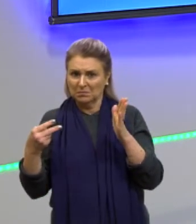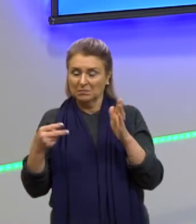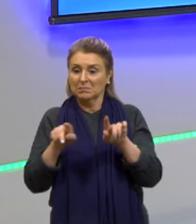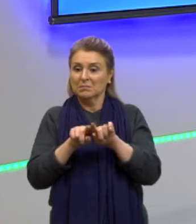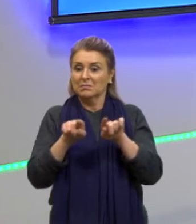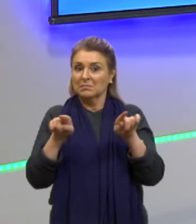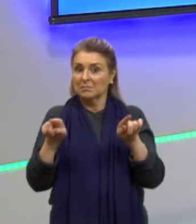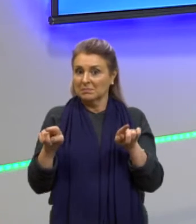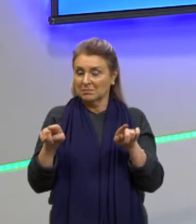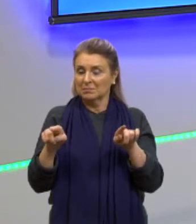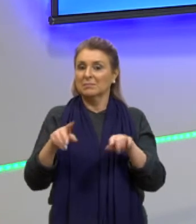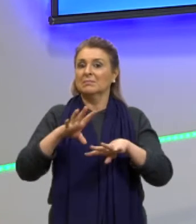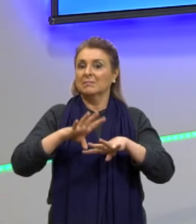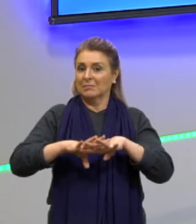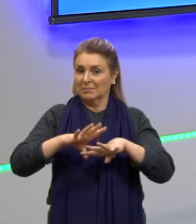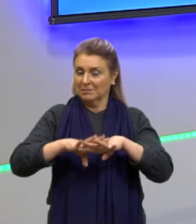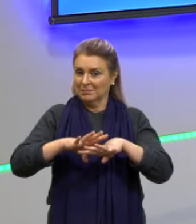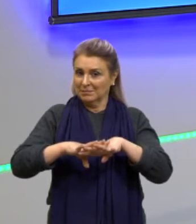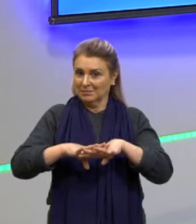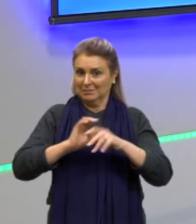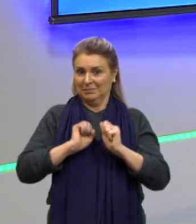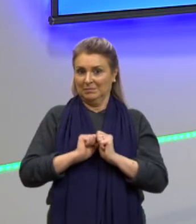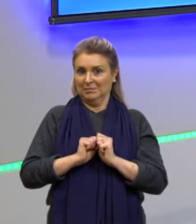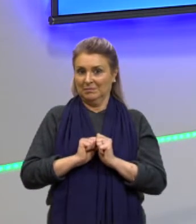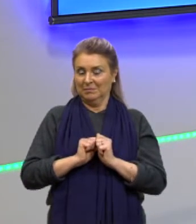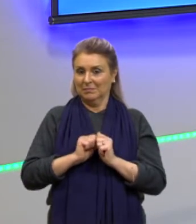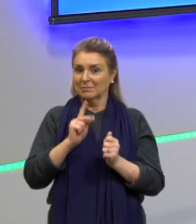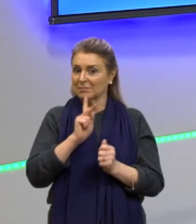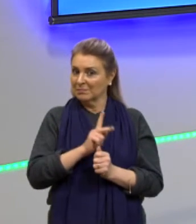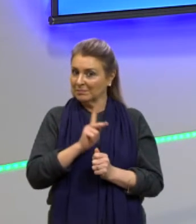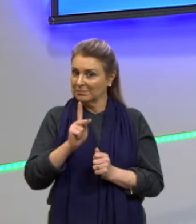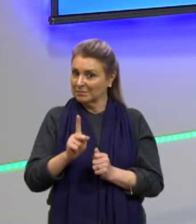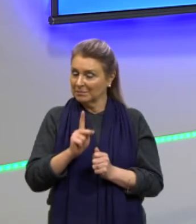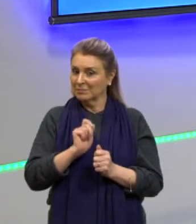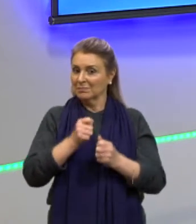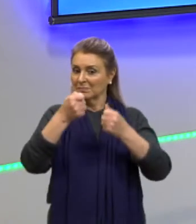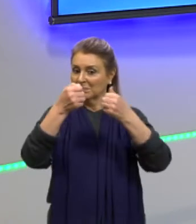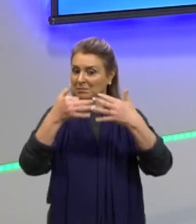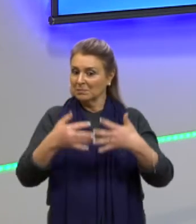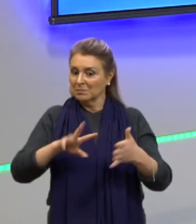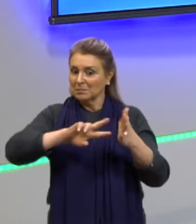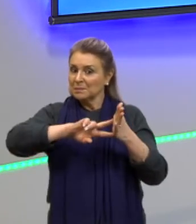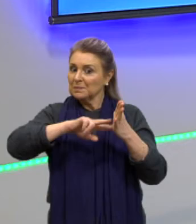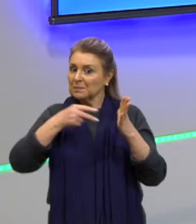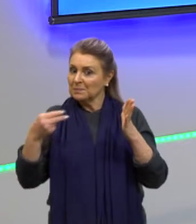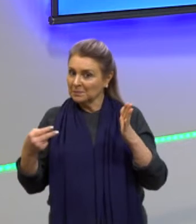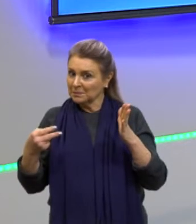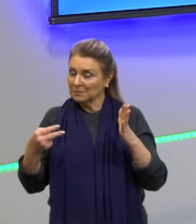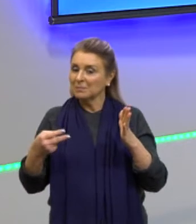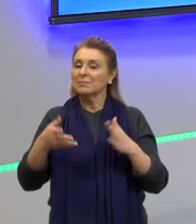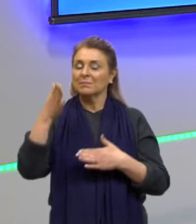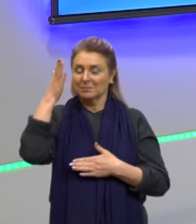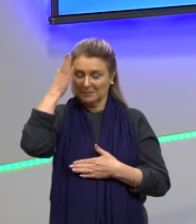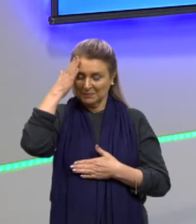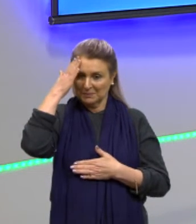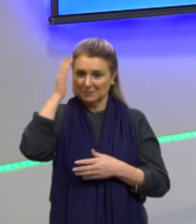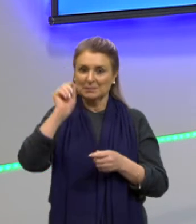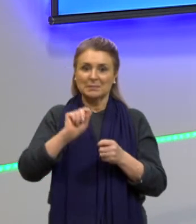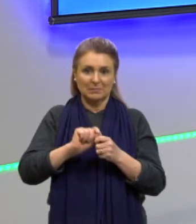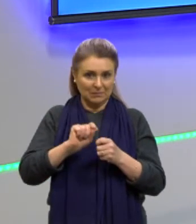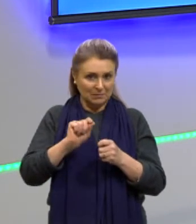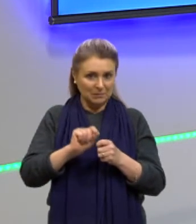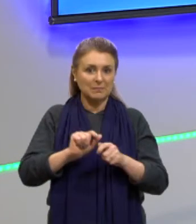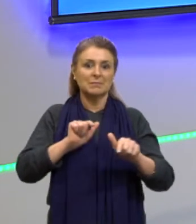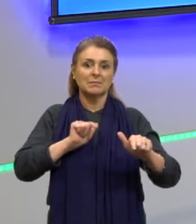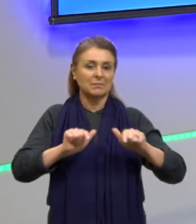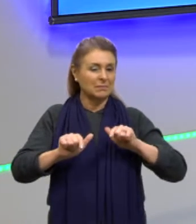da questão matemática mesmo. Estou partindo do princípio de que a interpretação, vocês estão fazendo um